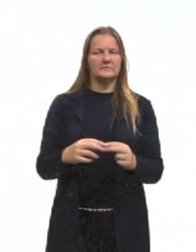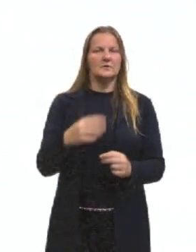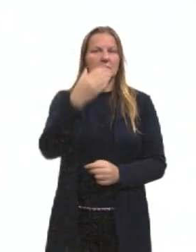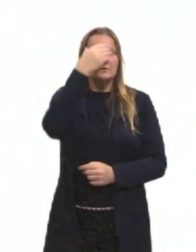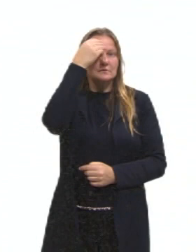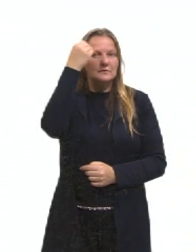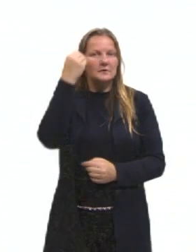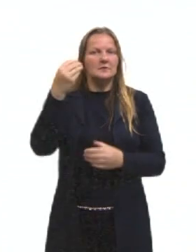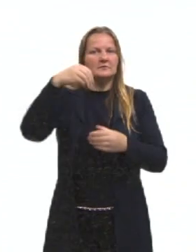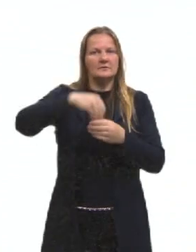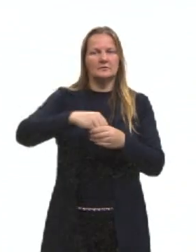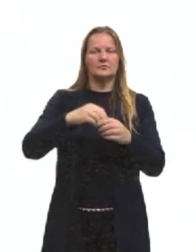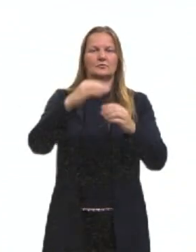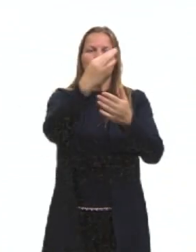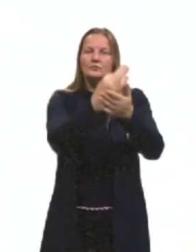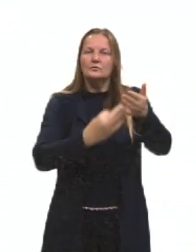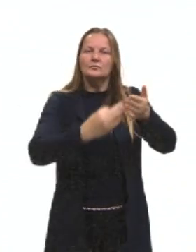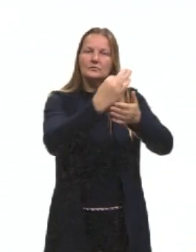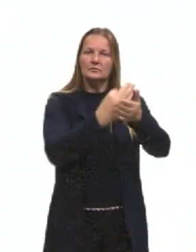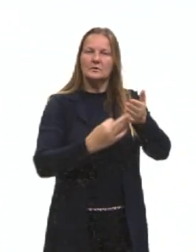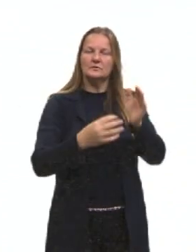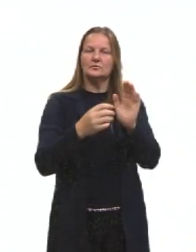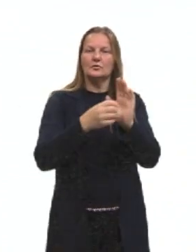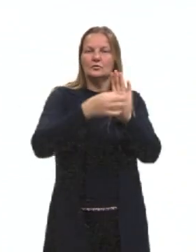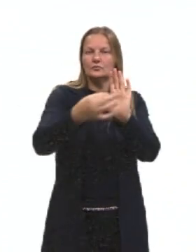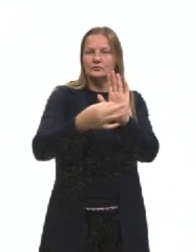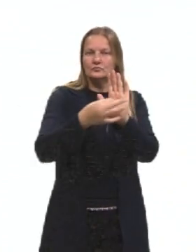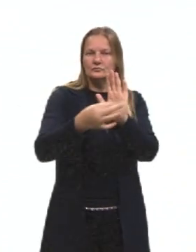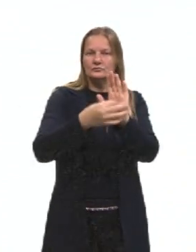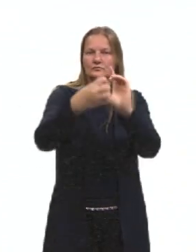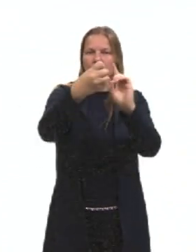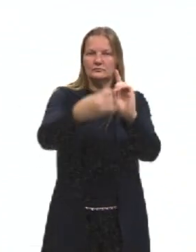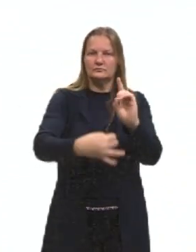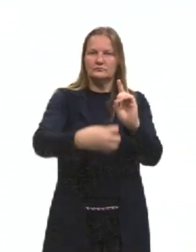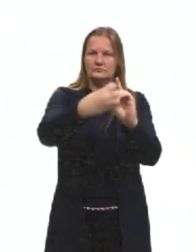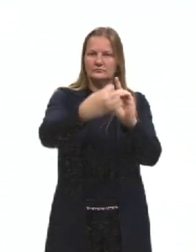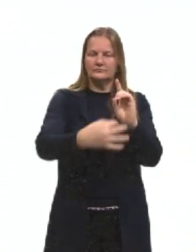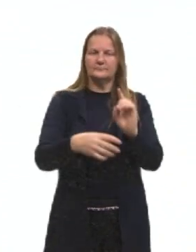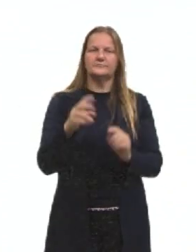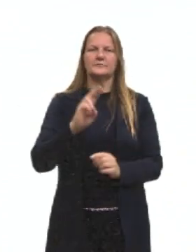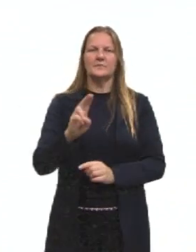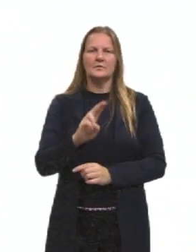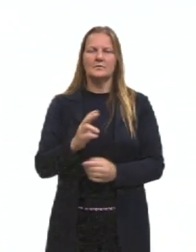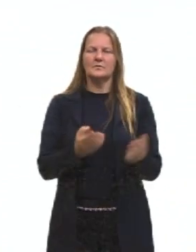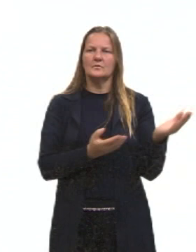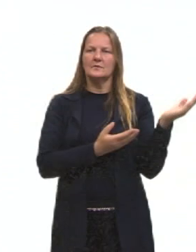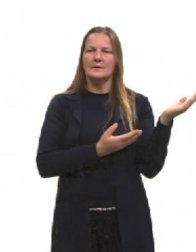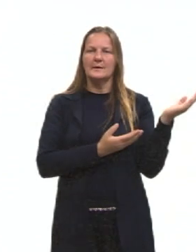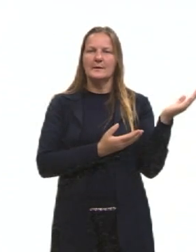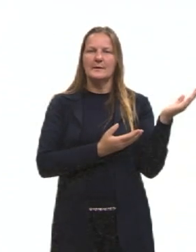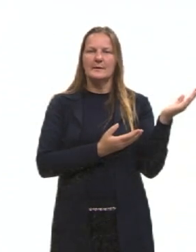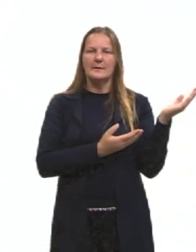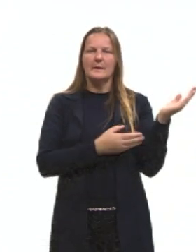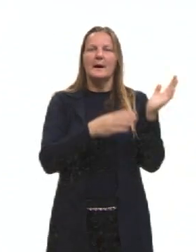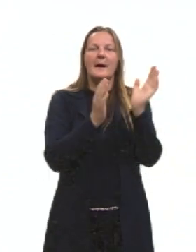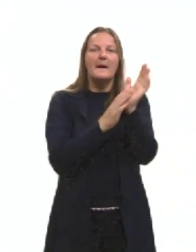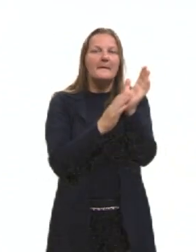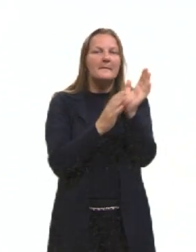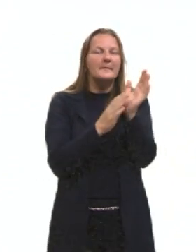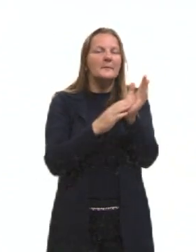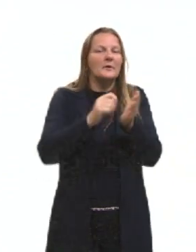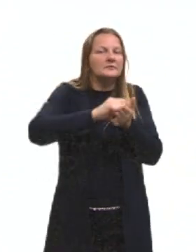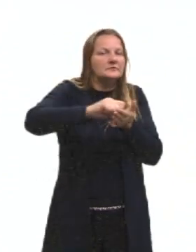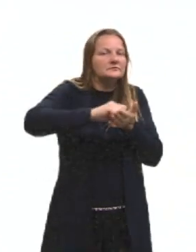dentro desse nosso texto dissertativo argumentativo. Aí a gente vai lá e pensa, a proposta da